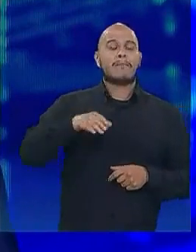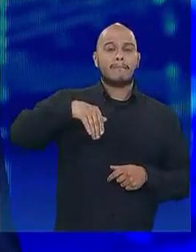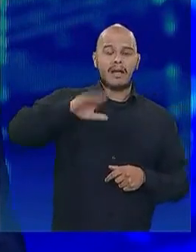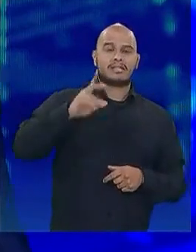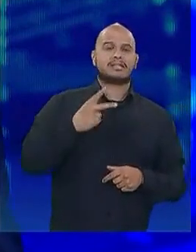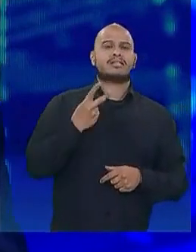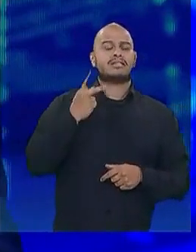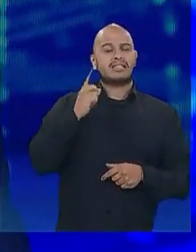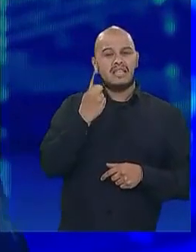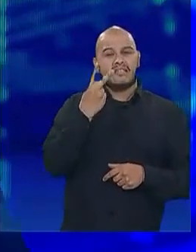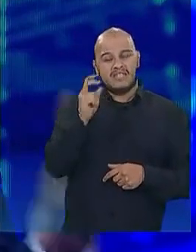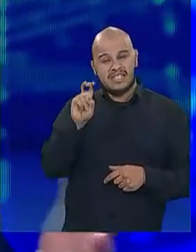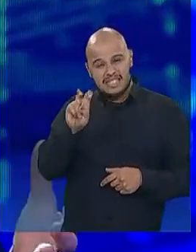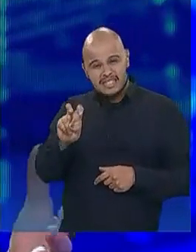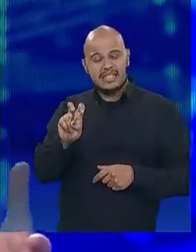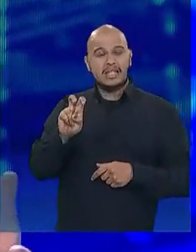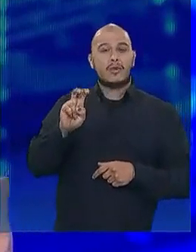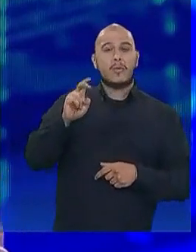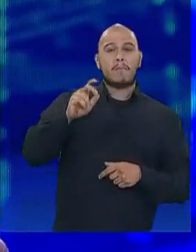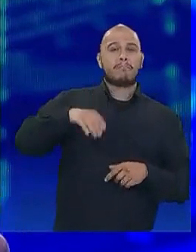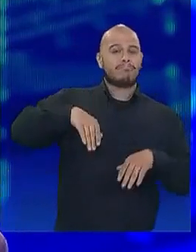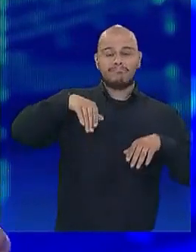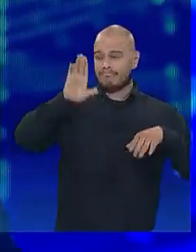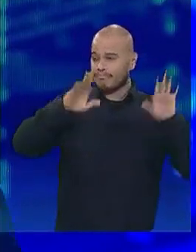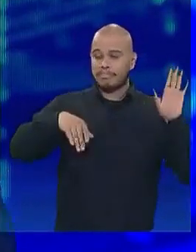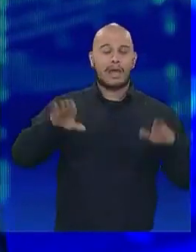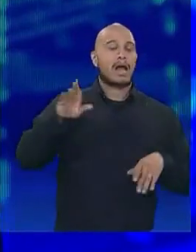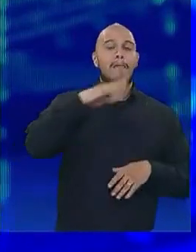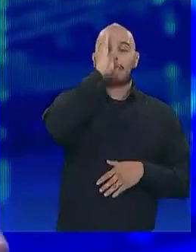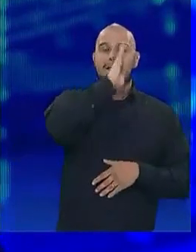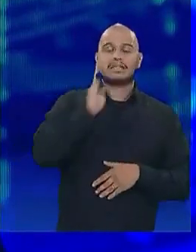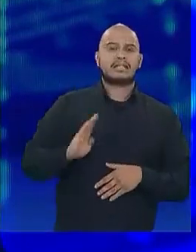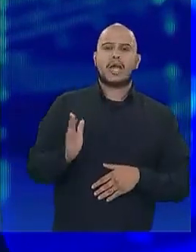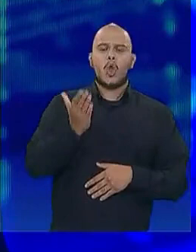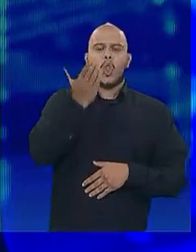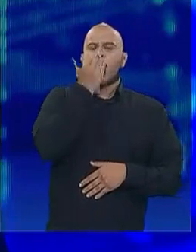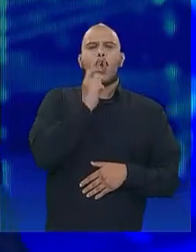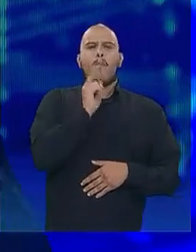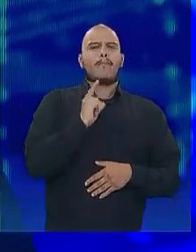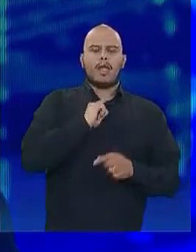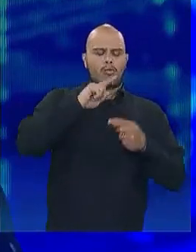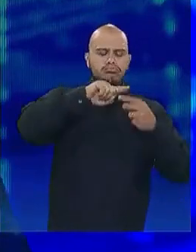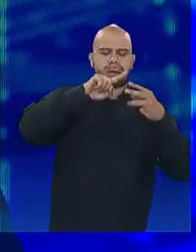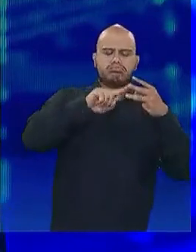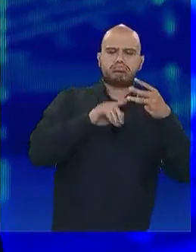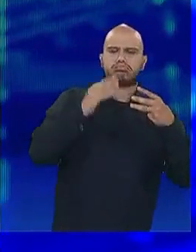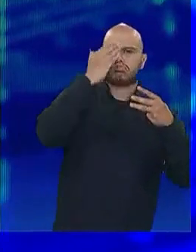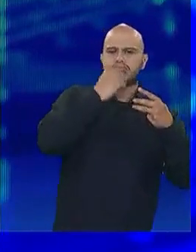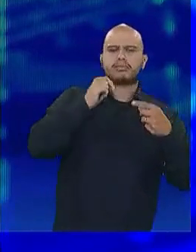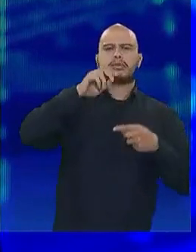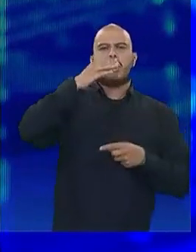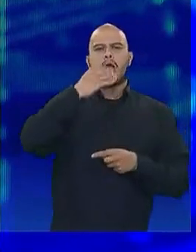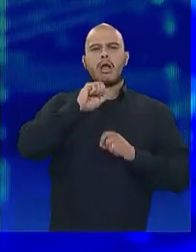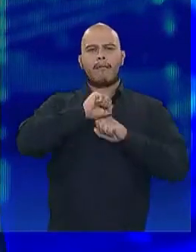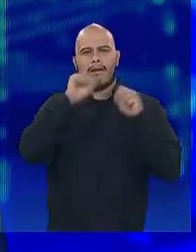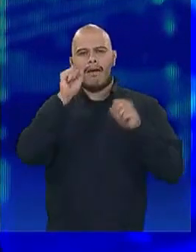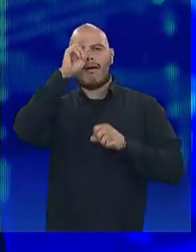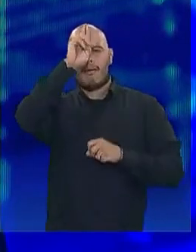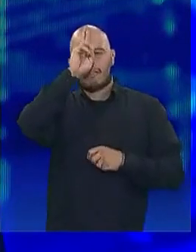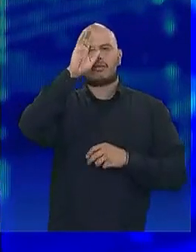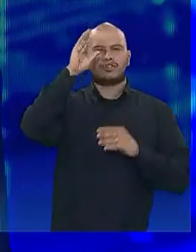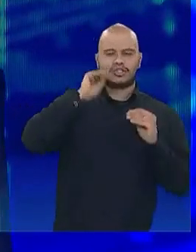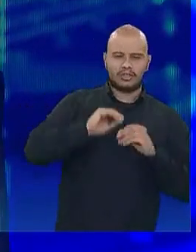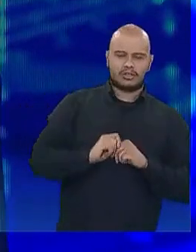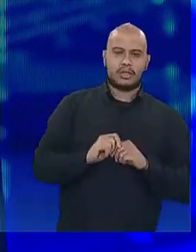125 milhões de brasileiros, você está nos ouvindo aí, não comeram as três refeições. Só uma de cada quatro crianças no Brasil